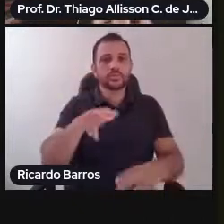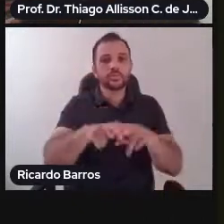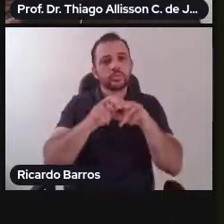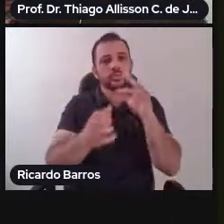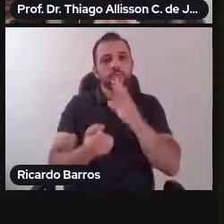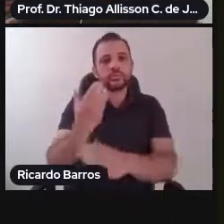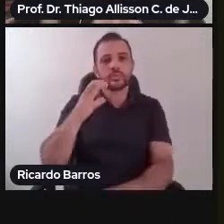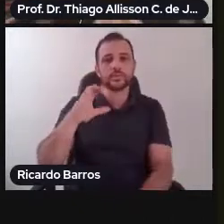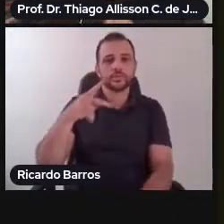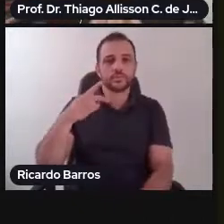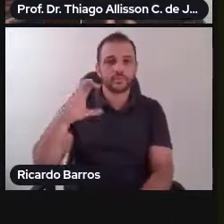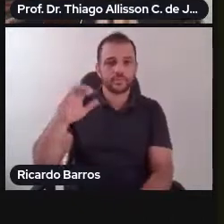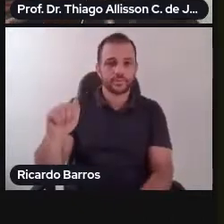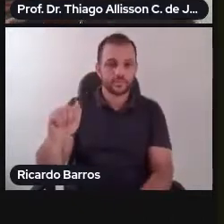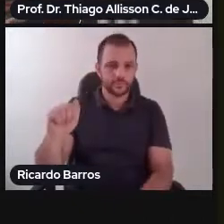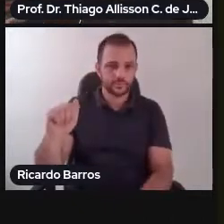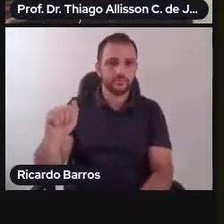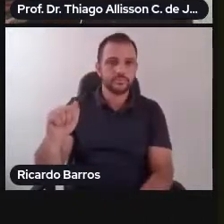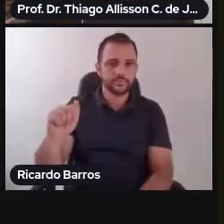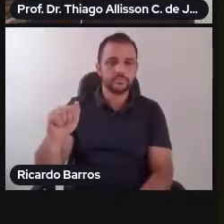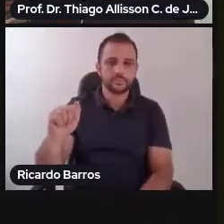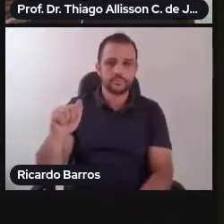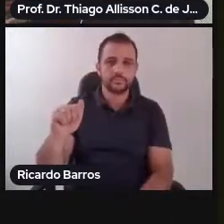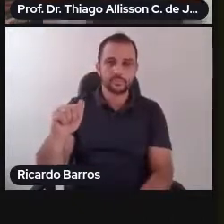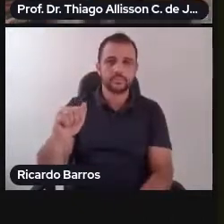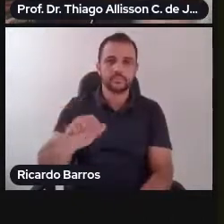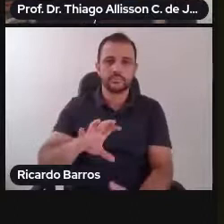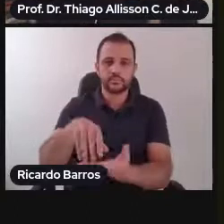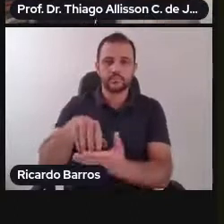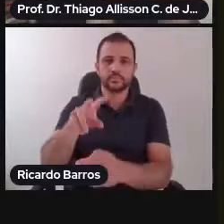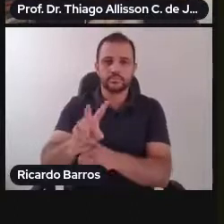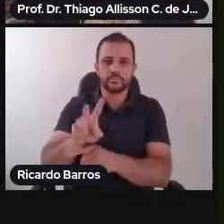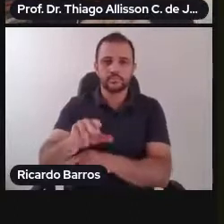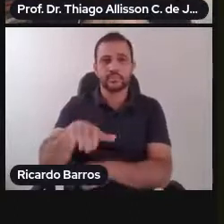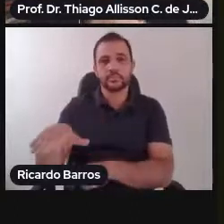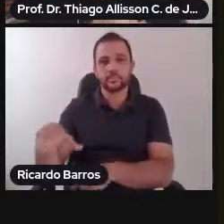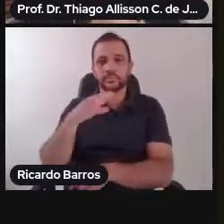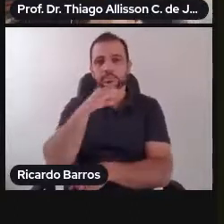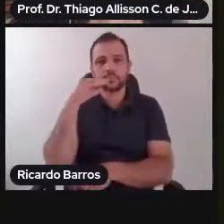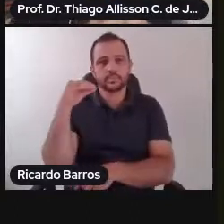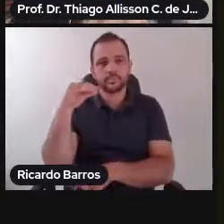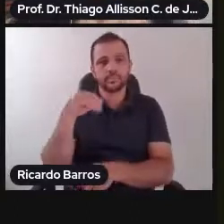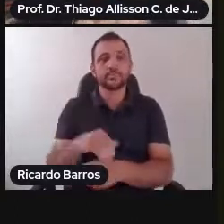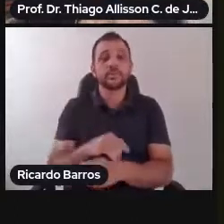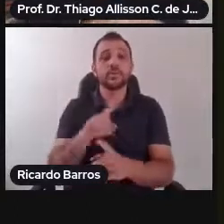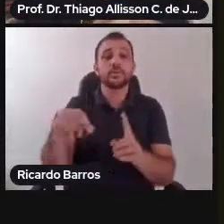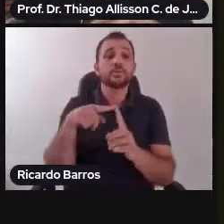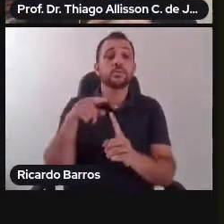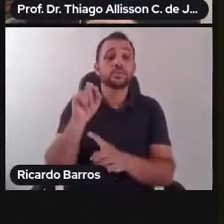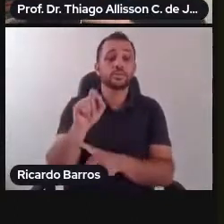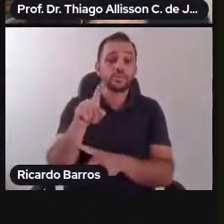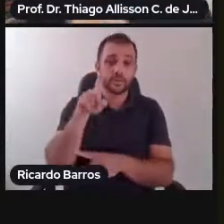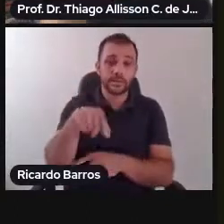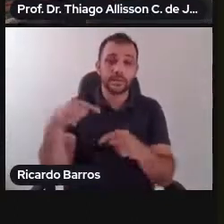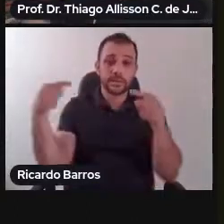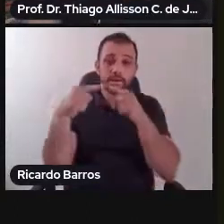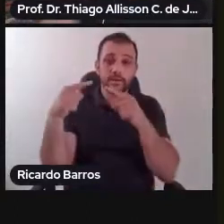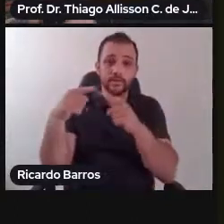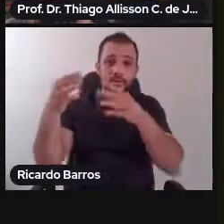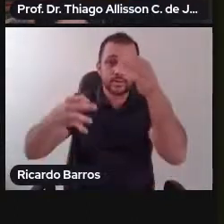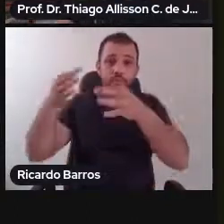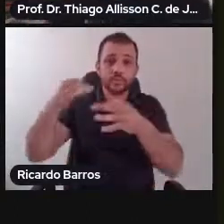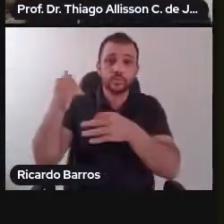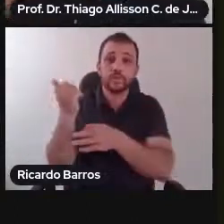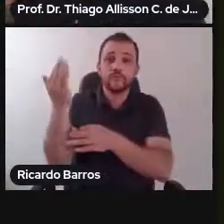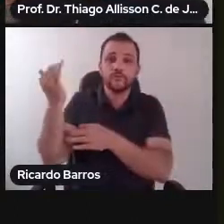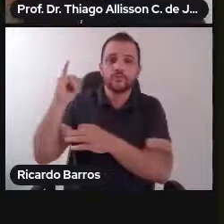forma de garantir execuibilidade de julgados no âmbito portanto internacional. Se coloca na pauta também o